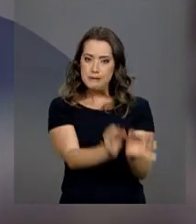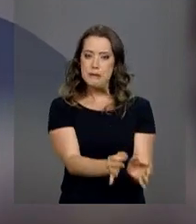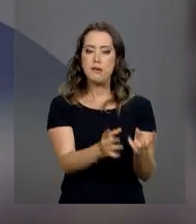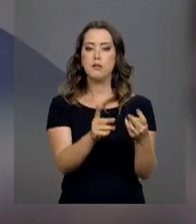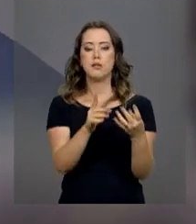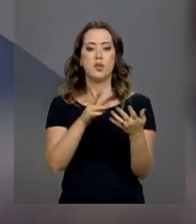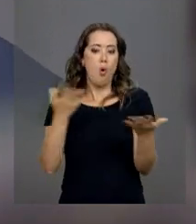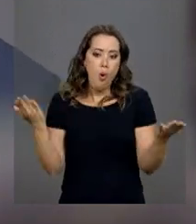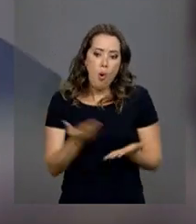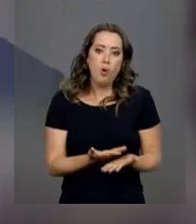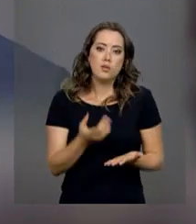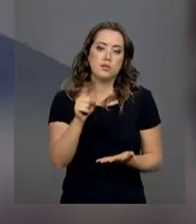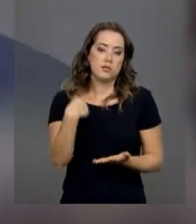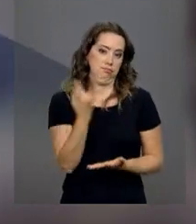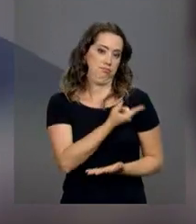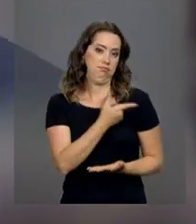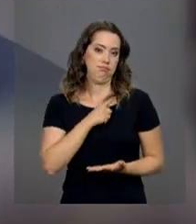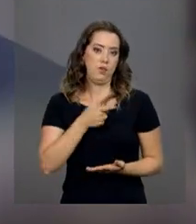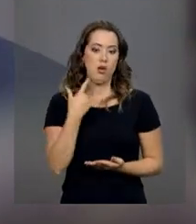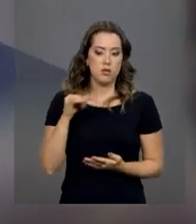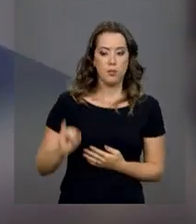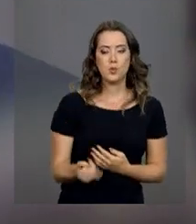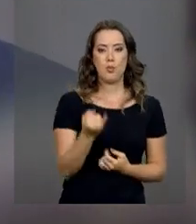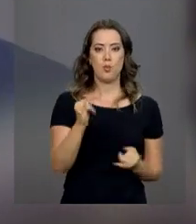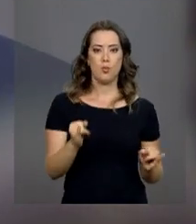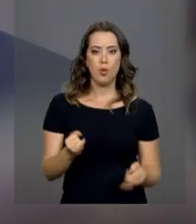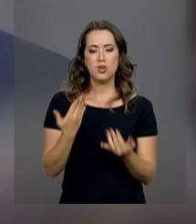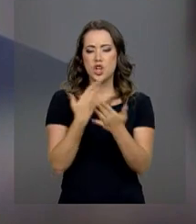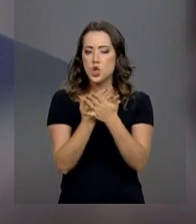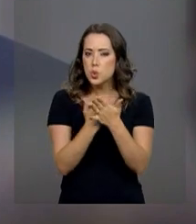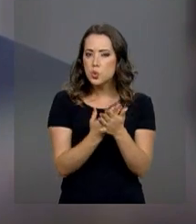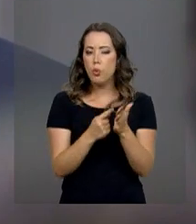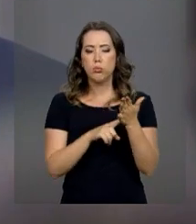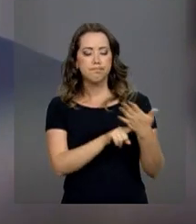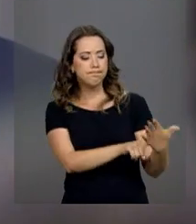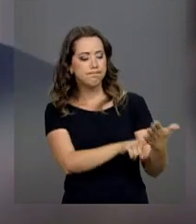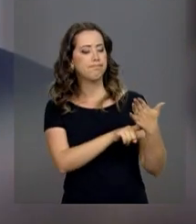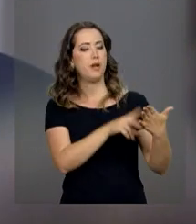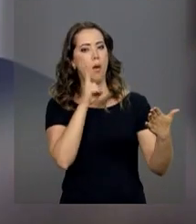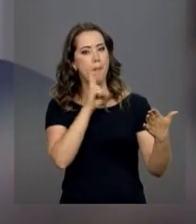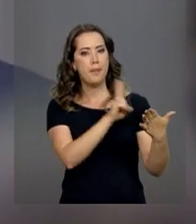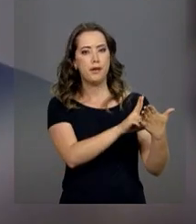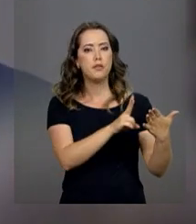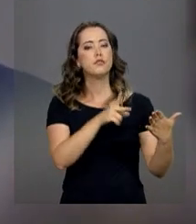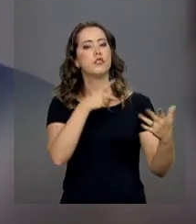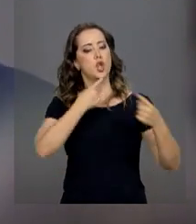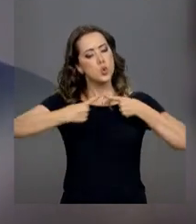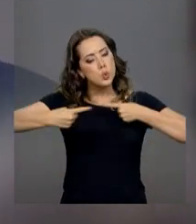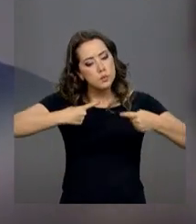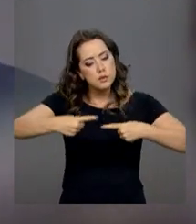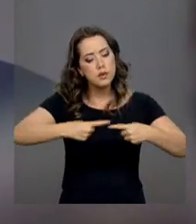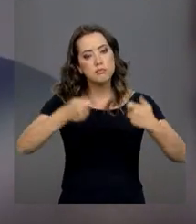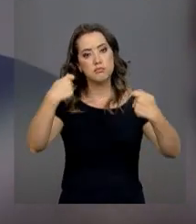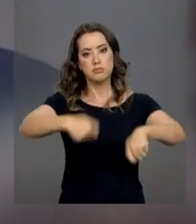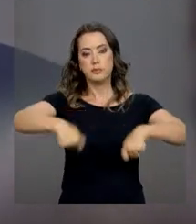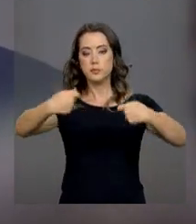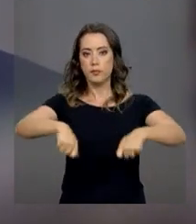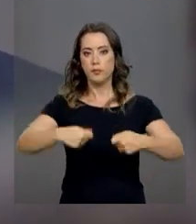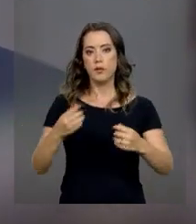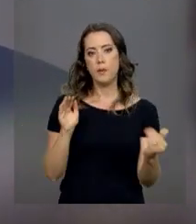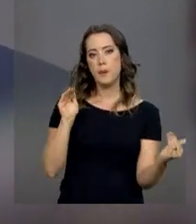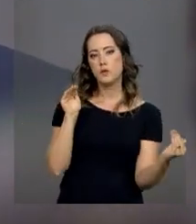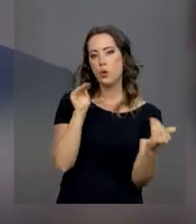Então, hoje, nós temos que aproveitar os estudos para fazer uma ampla discussão com